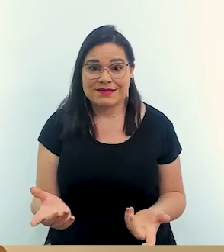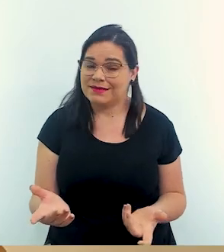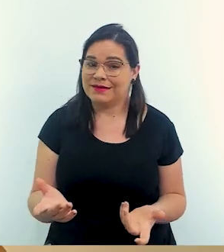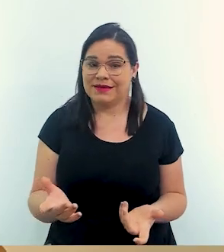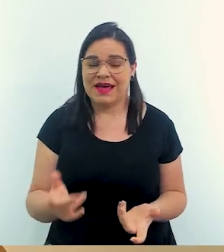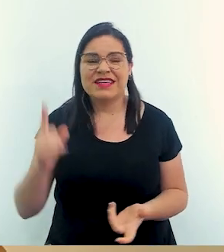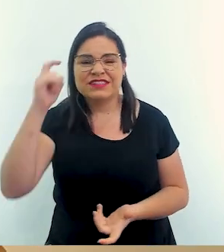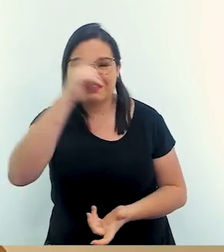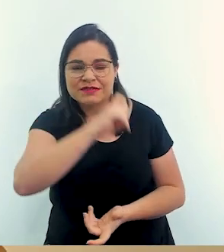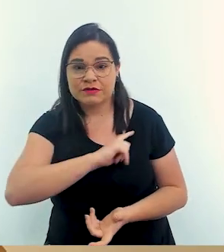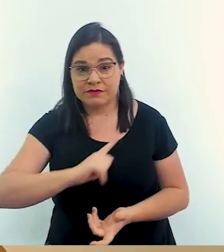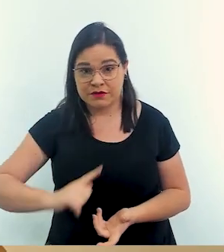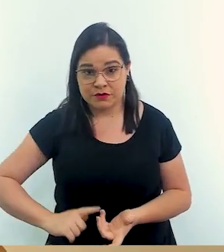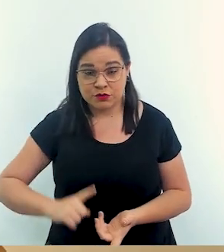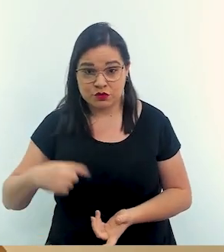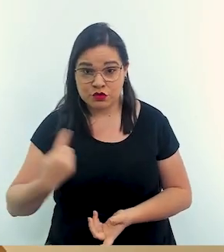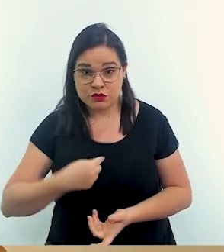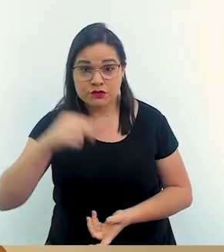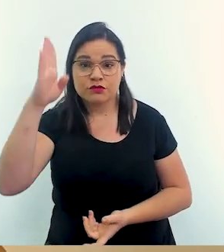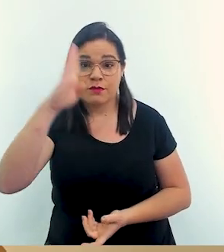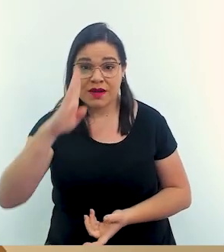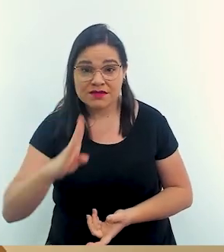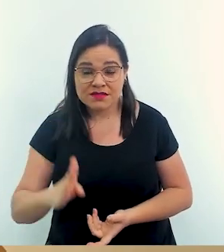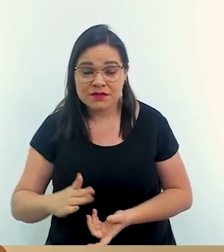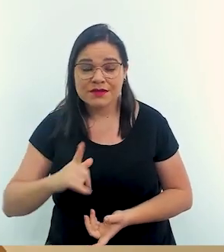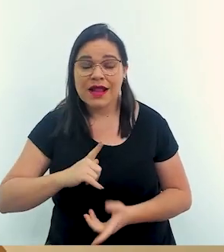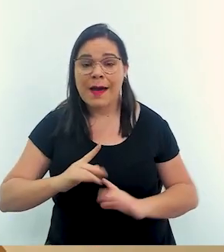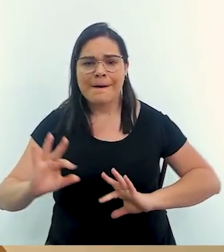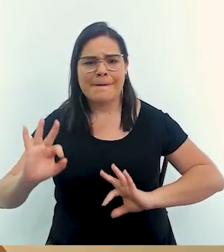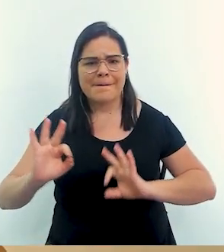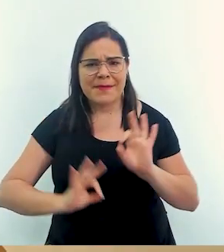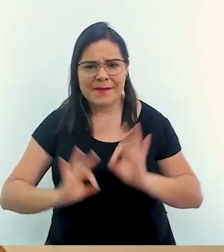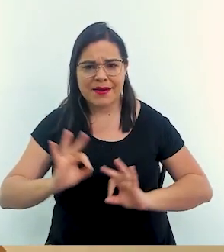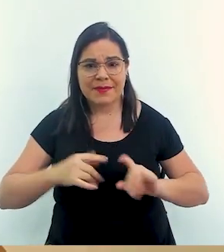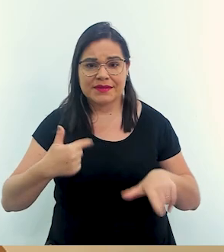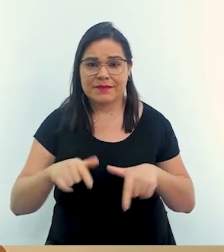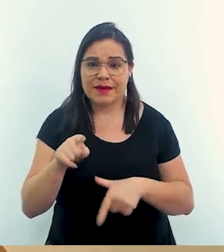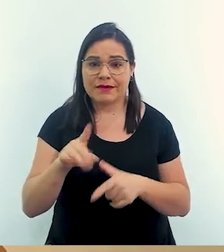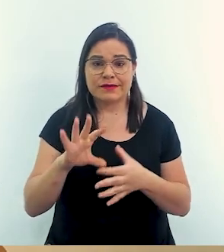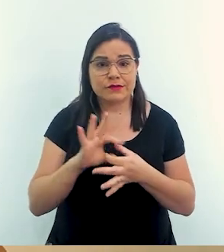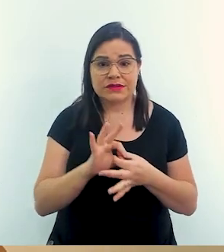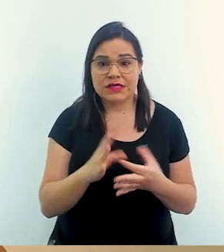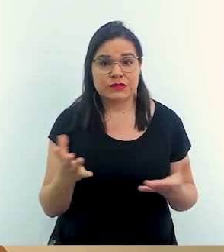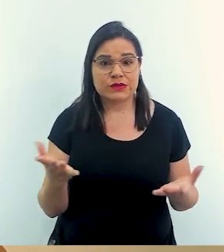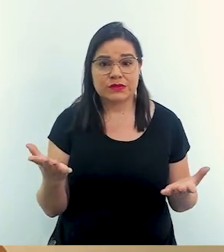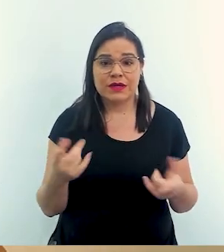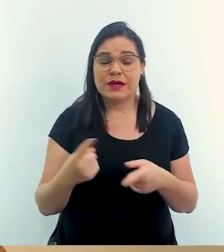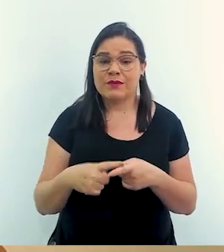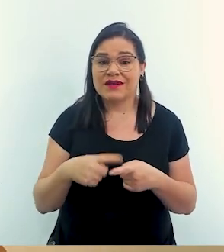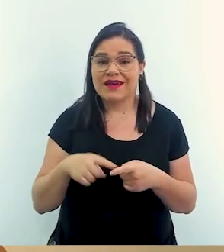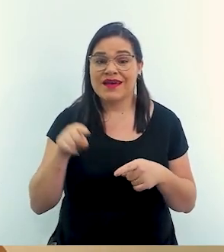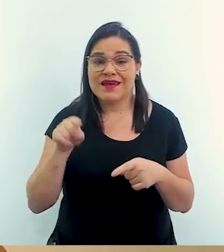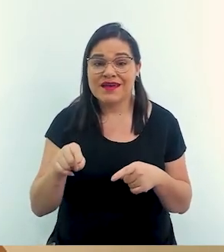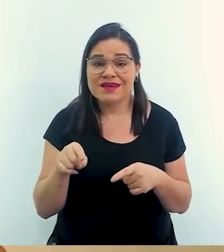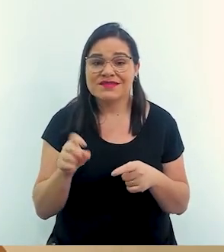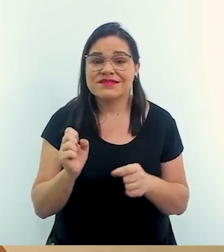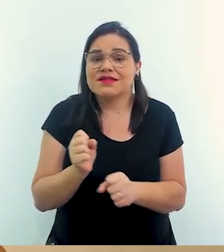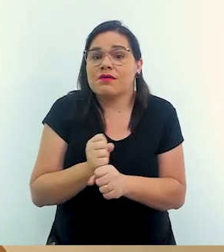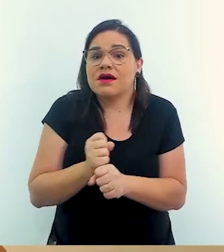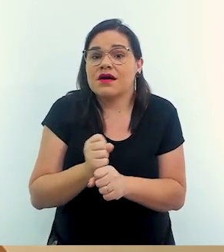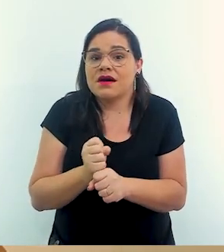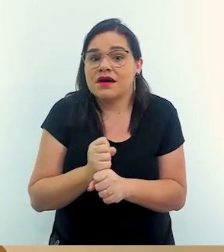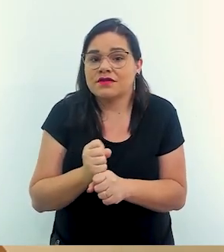que dificilmente algum governante no nosso país está preparado para trabalhar com uma situação como essa porque isso